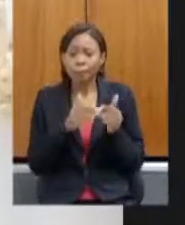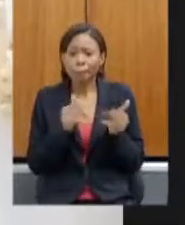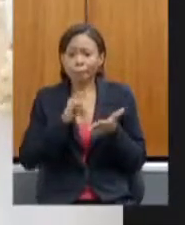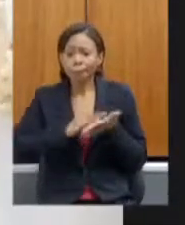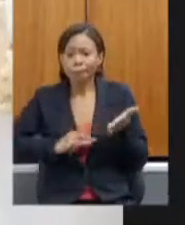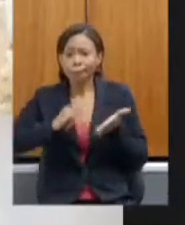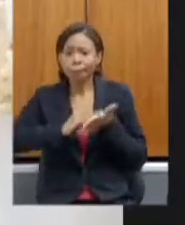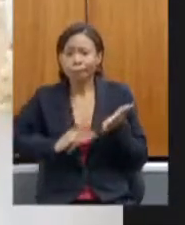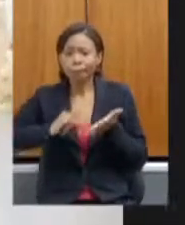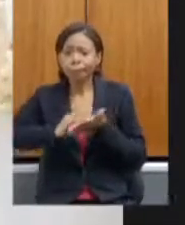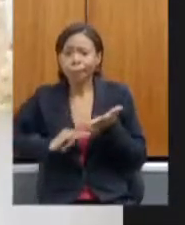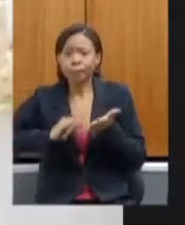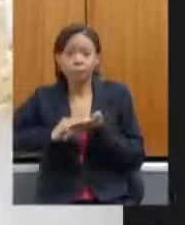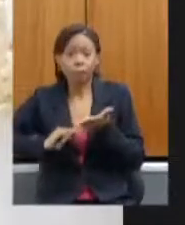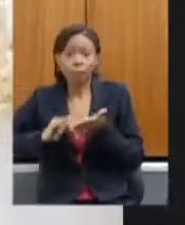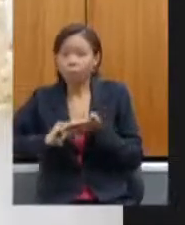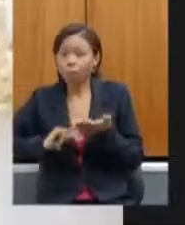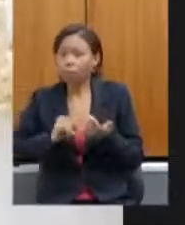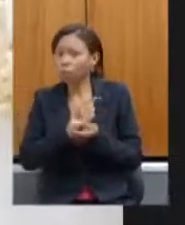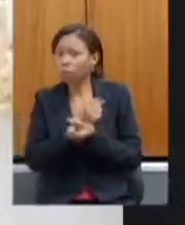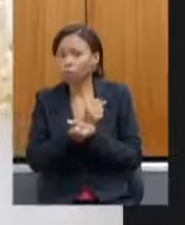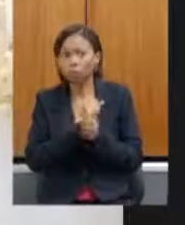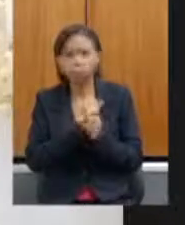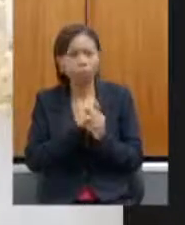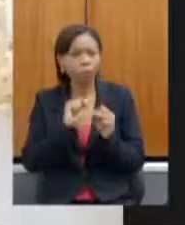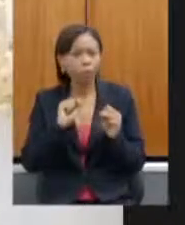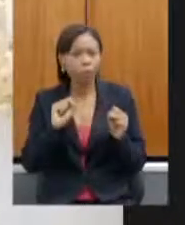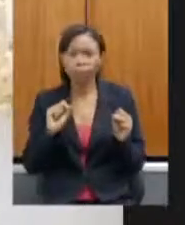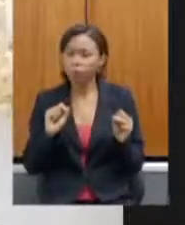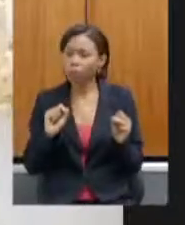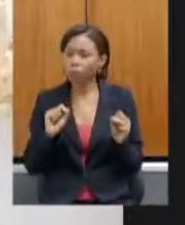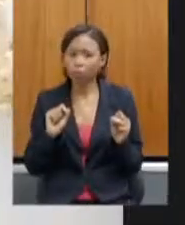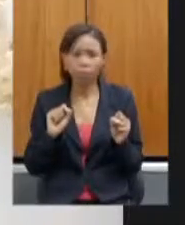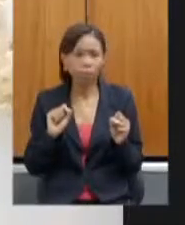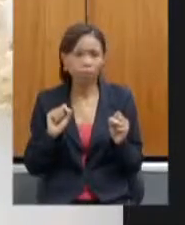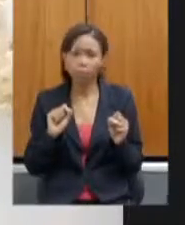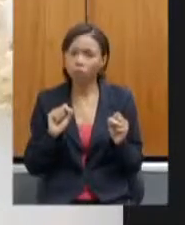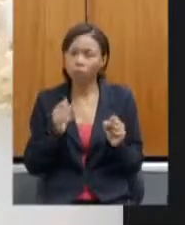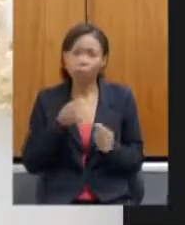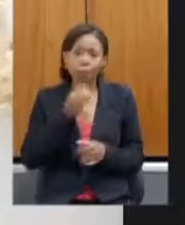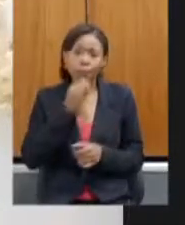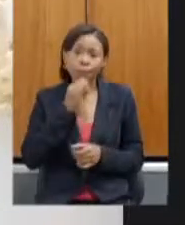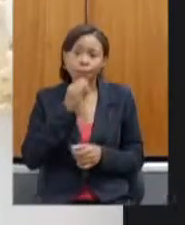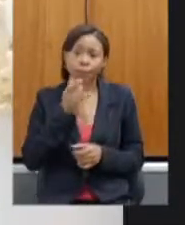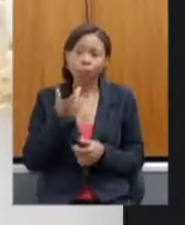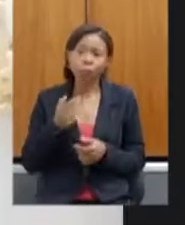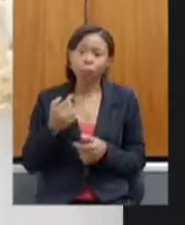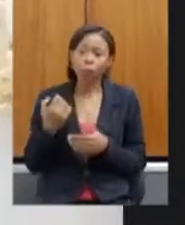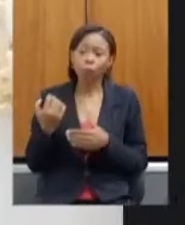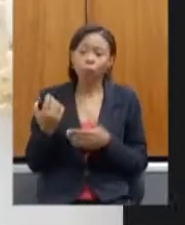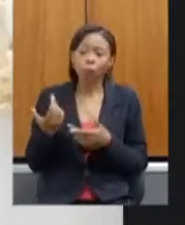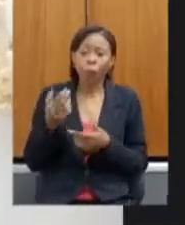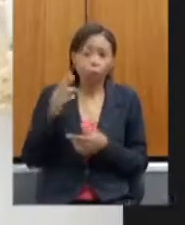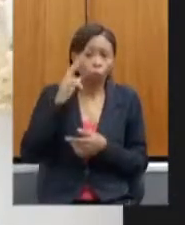documentos impossíveis. Então, digamos aqui de exemplo, um produtor que está lá com 10 hectares